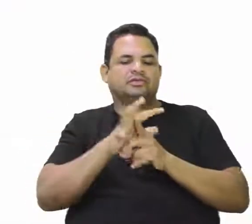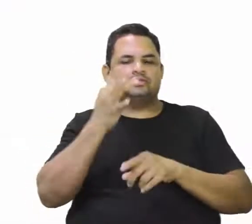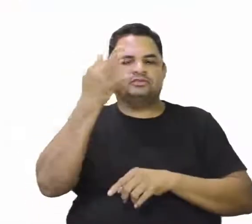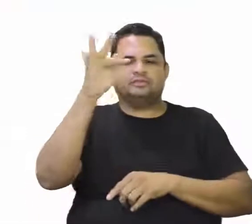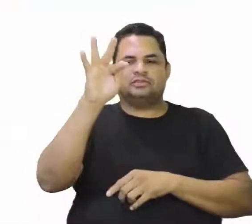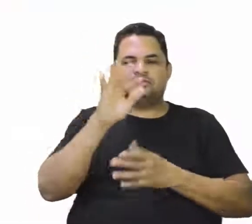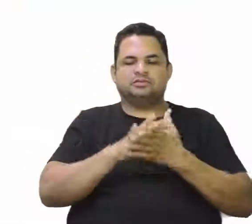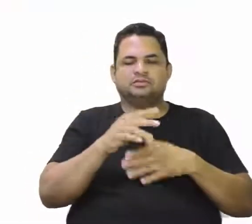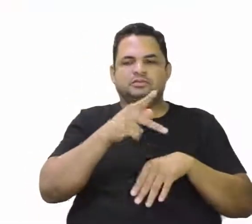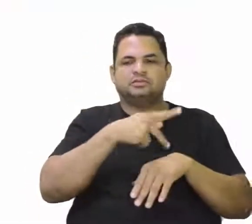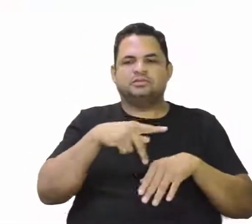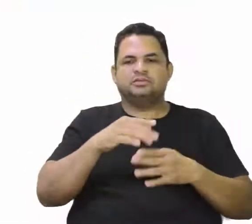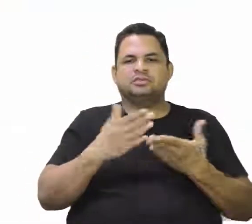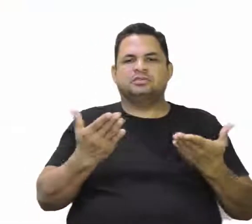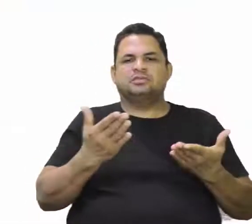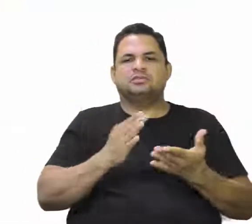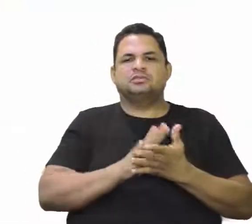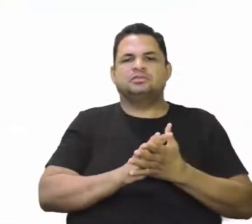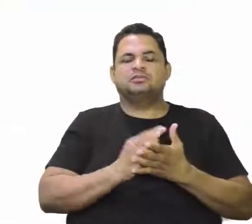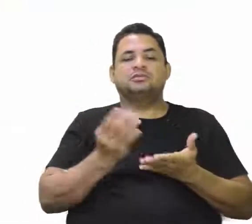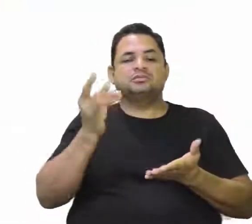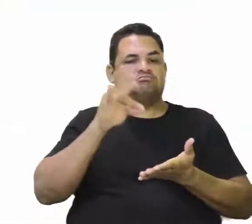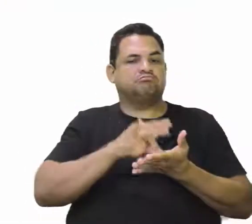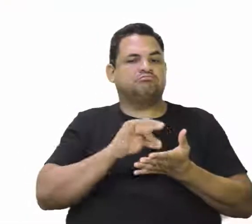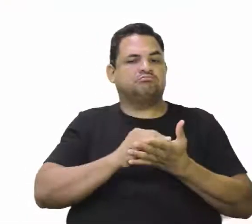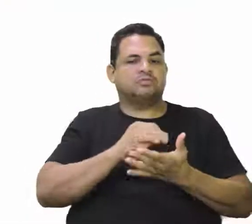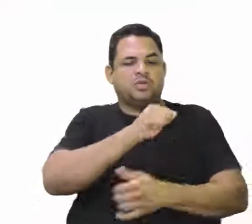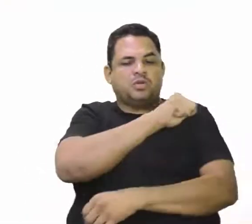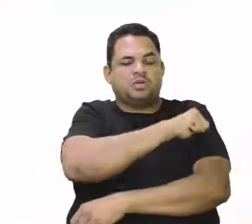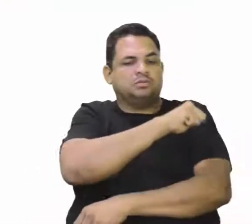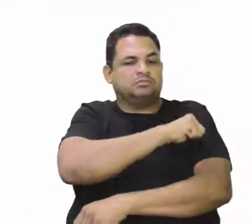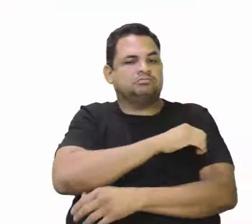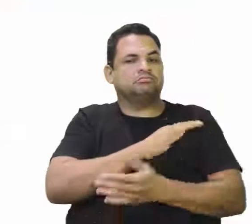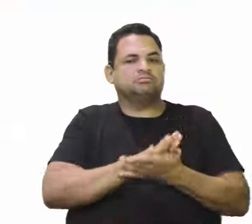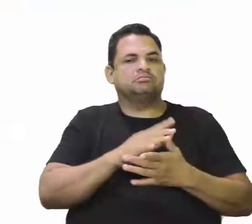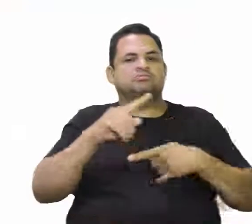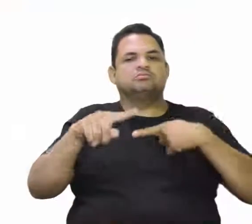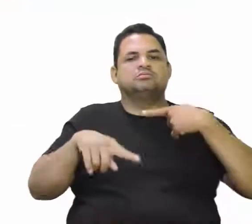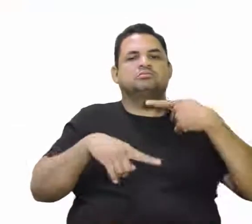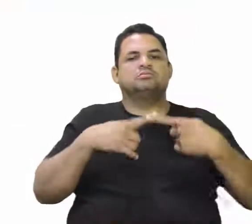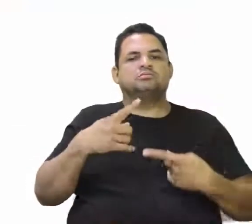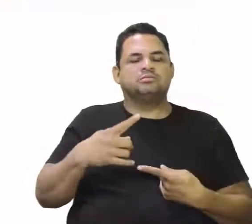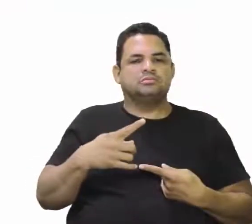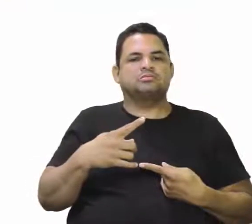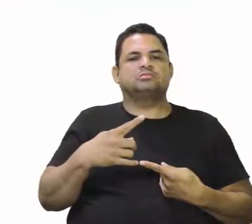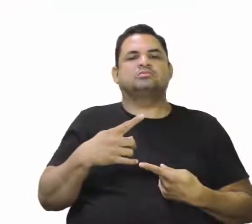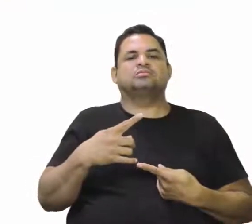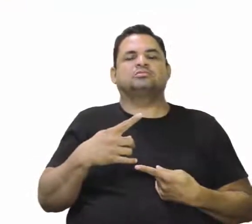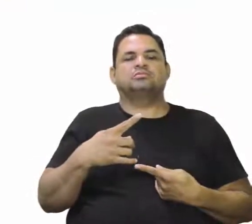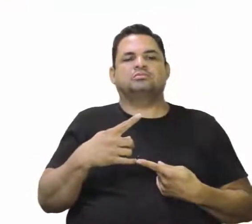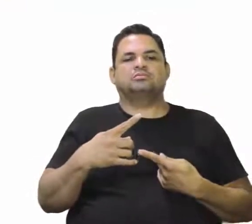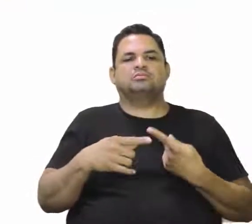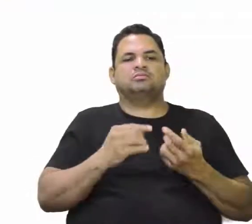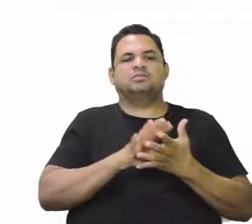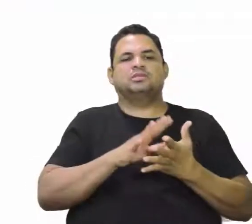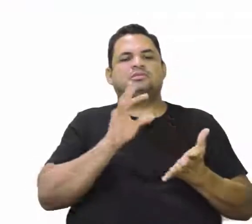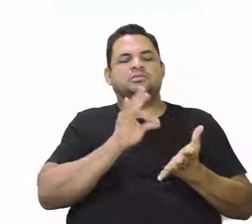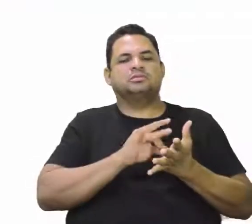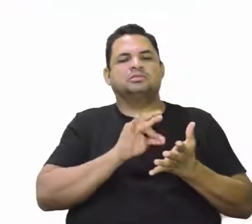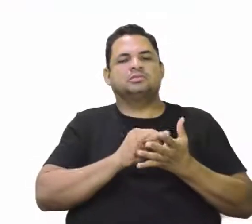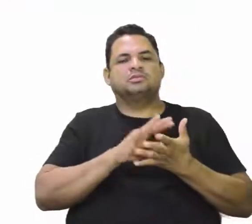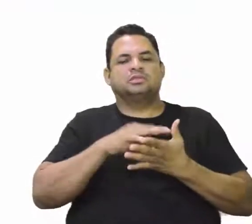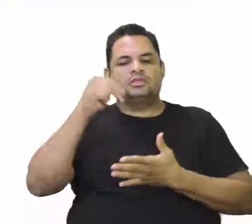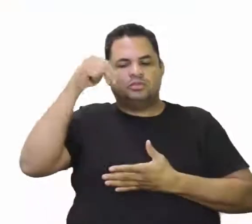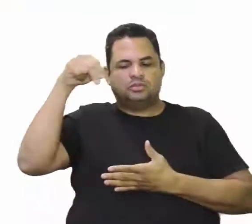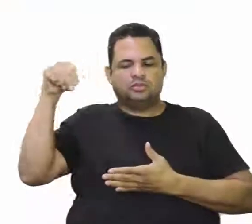Invasão francesa que foi uma realidade no Rio de Janeiro. Depois, vai ser uma realidade no Nordeste